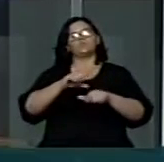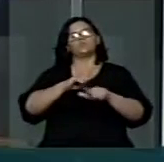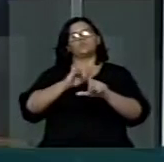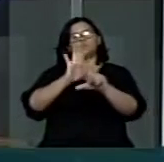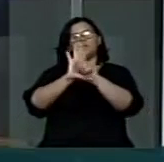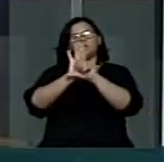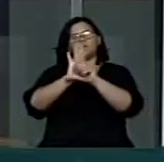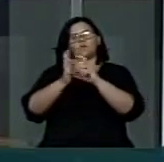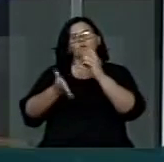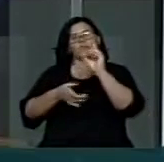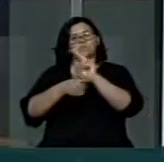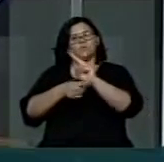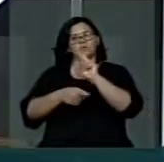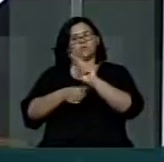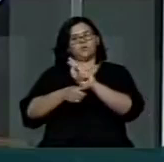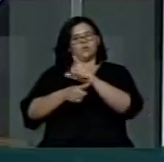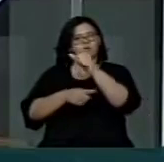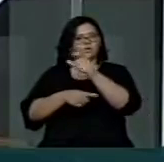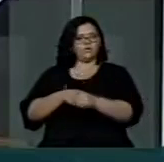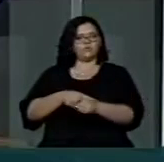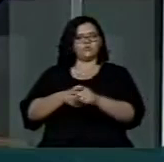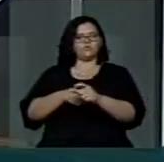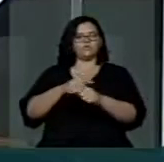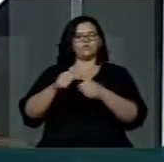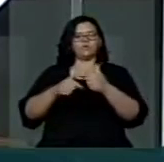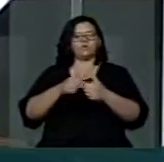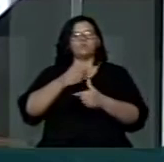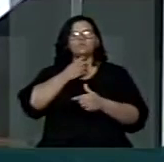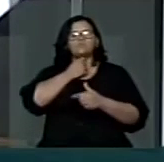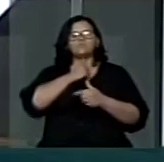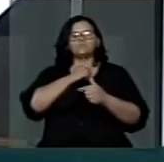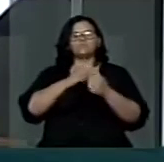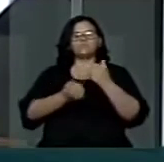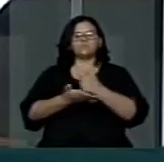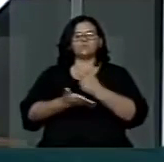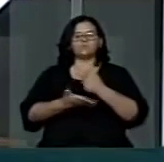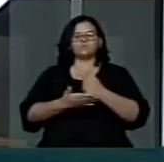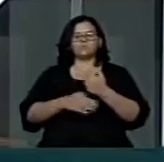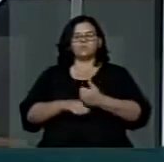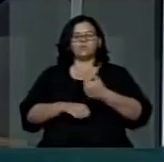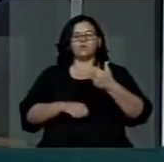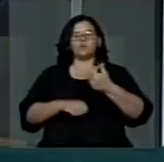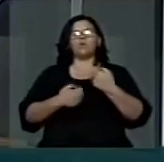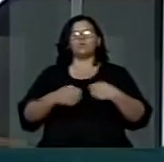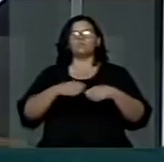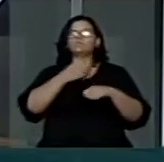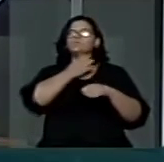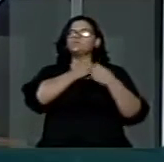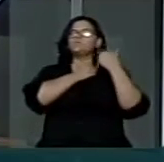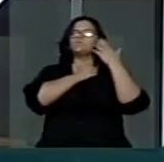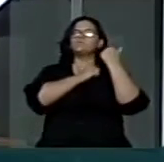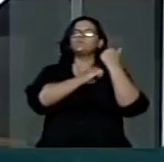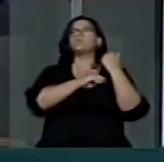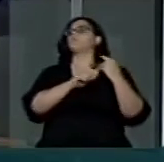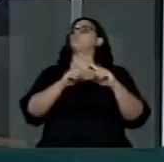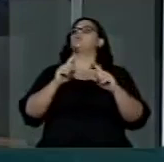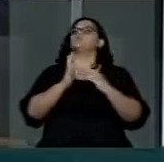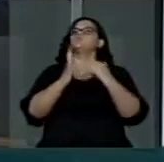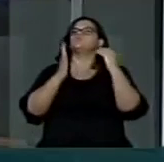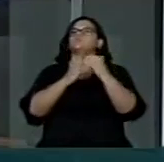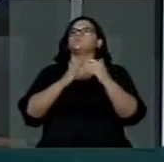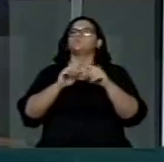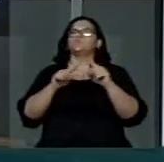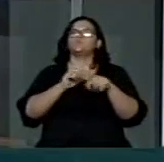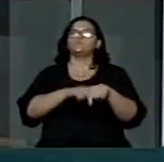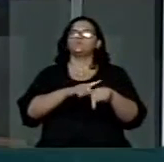trabalhista que precisa ser melhorada, aprofundada, mas que é uma legislação avançada. E os temporários ficam nessa